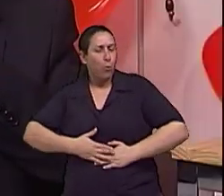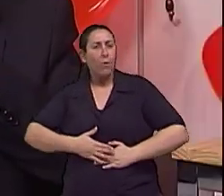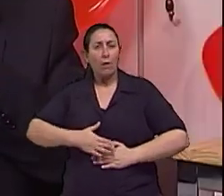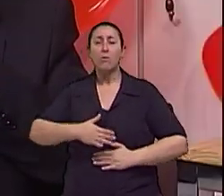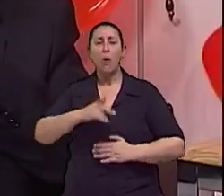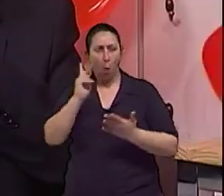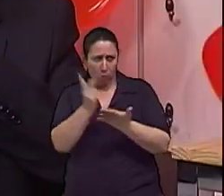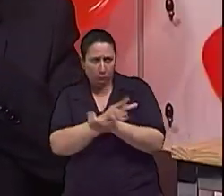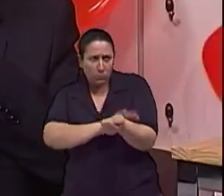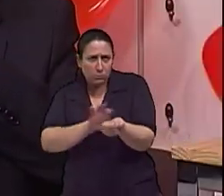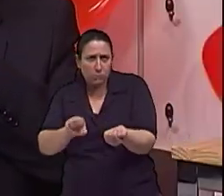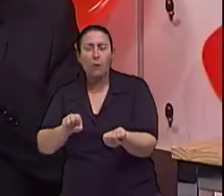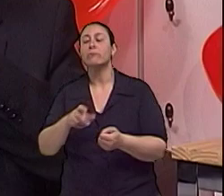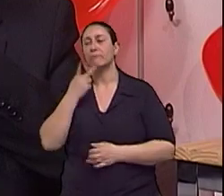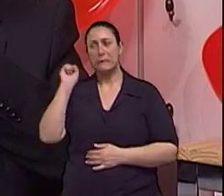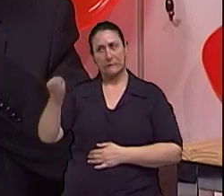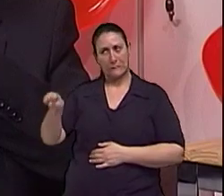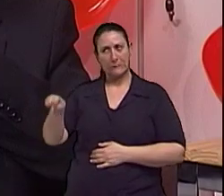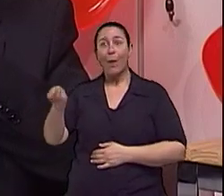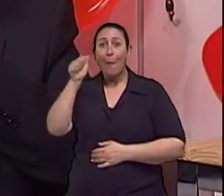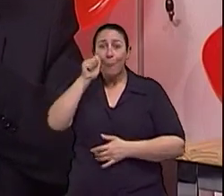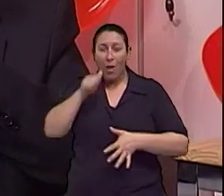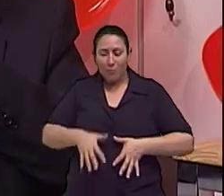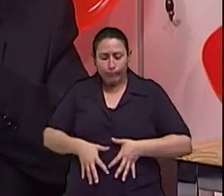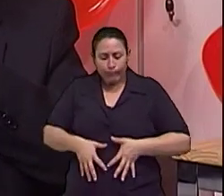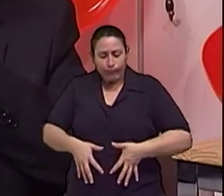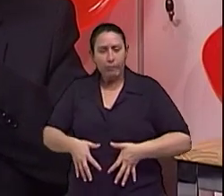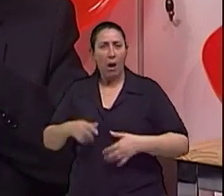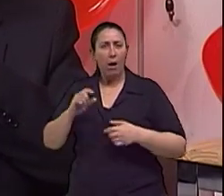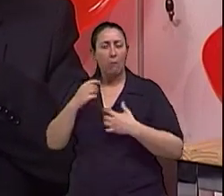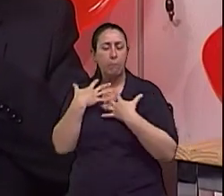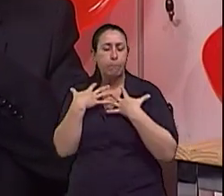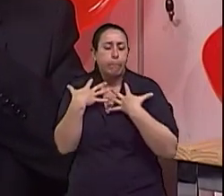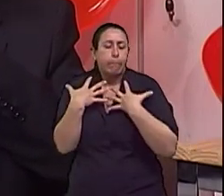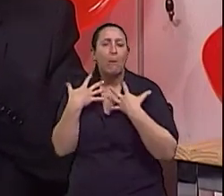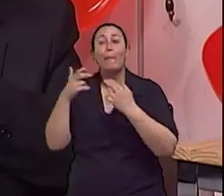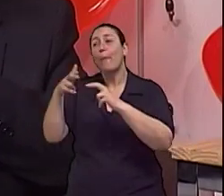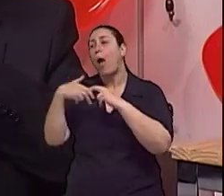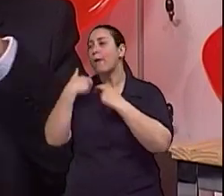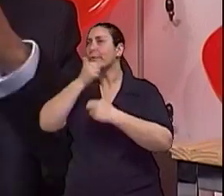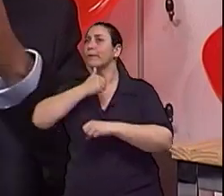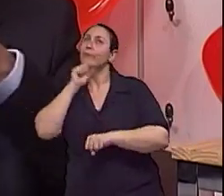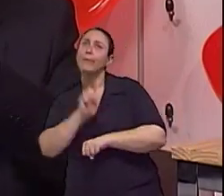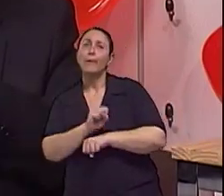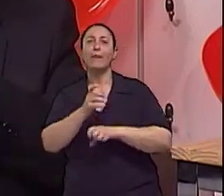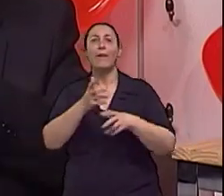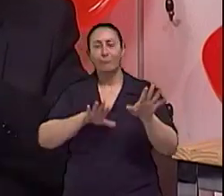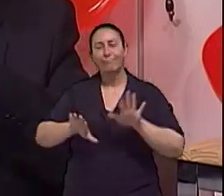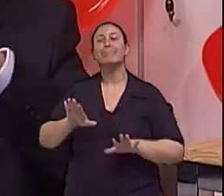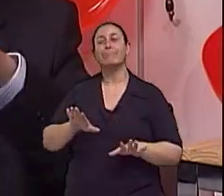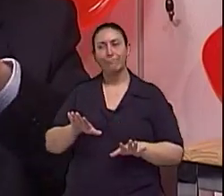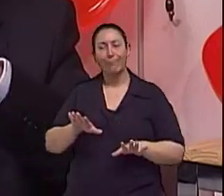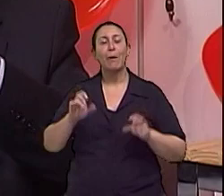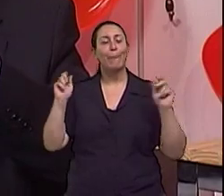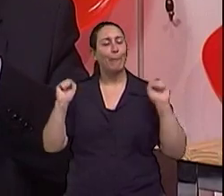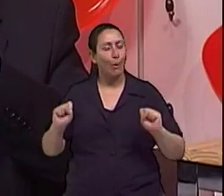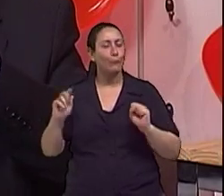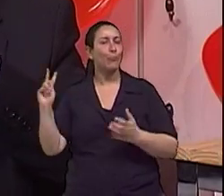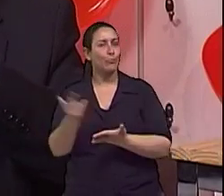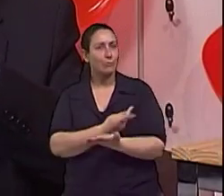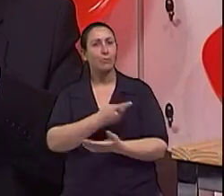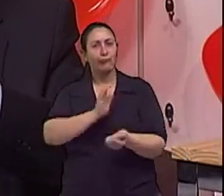Aumenta, né? O sobrepeso aumenta a possibilidade de hipertensão, né? E isso é uma coisa que tem que ser controlada, né? Tentar ficar, e realmente, assim,